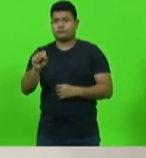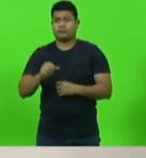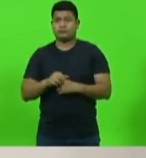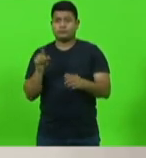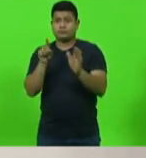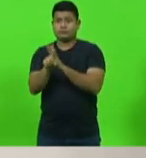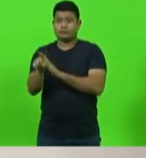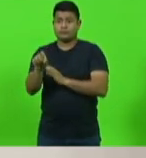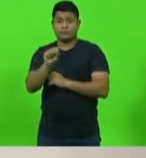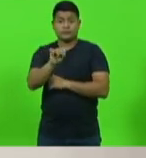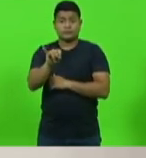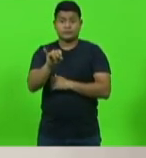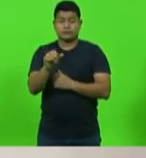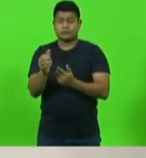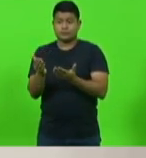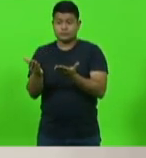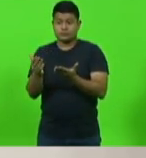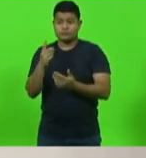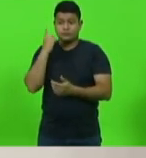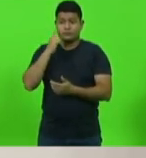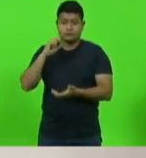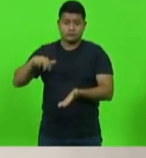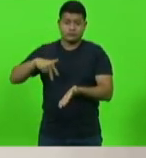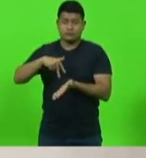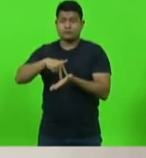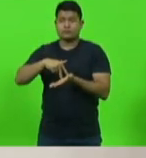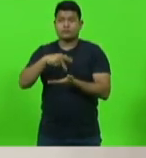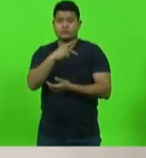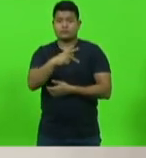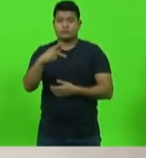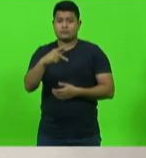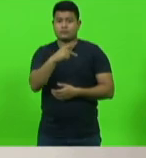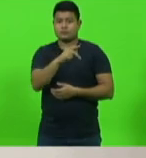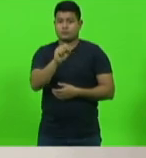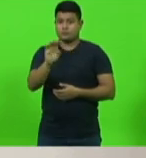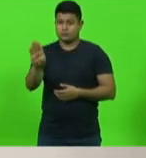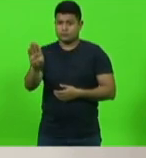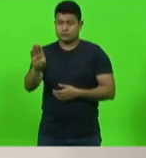se algum deputado fará uso da palavra. PP, PSB.